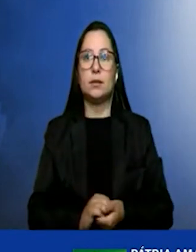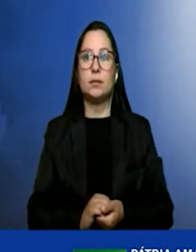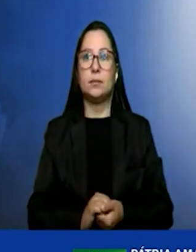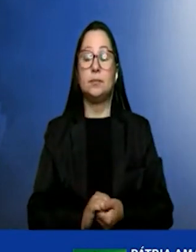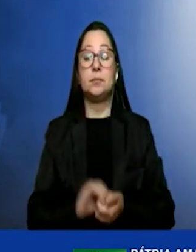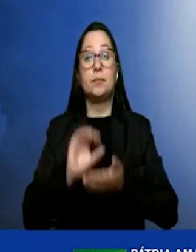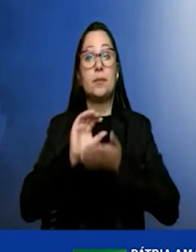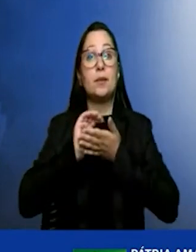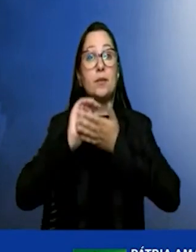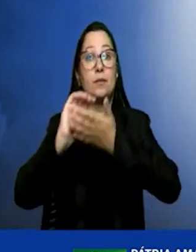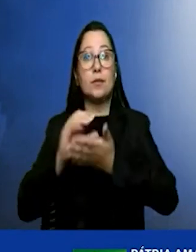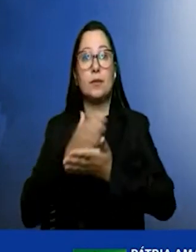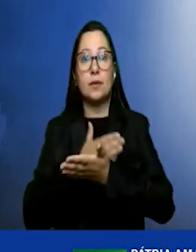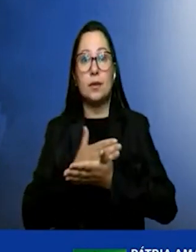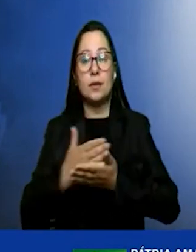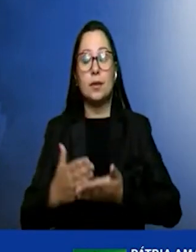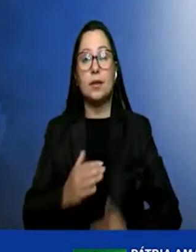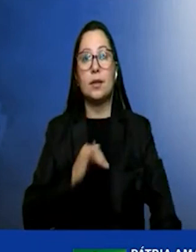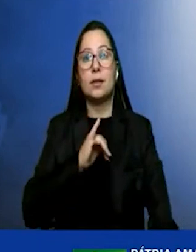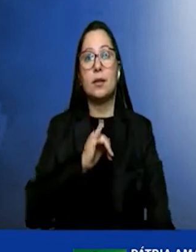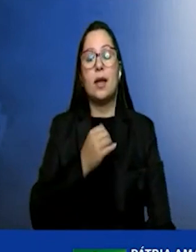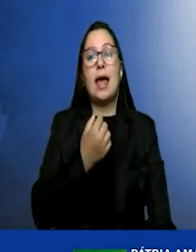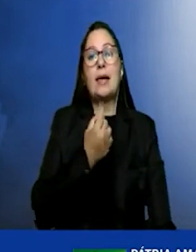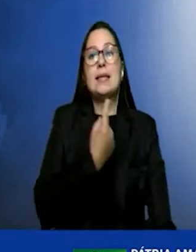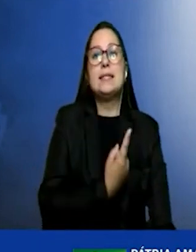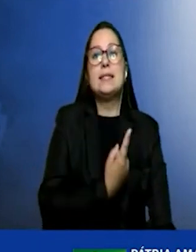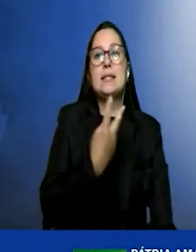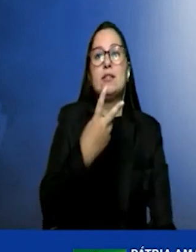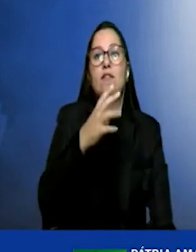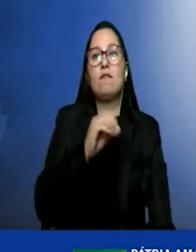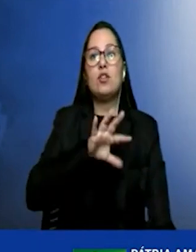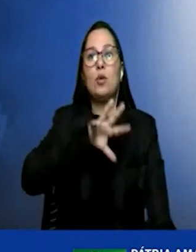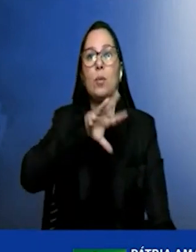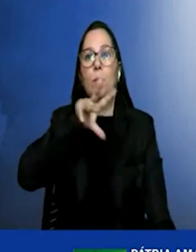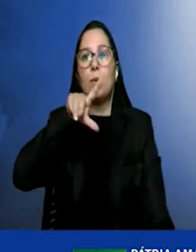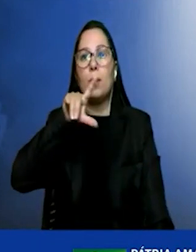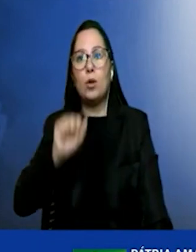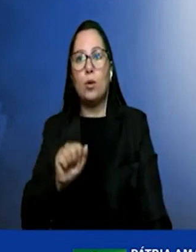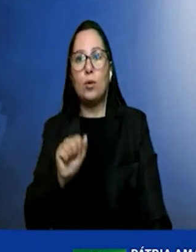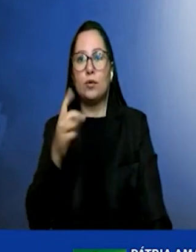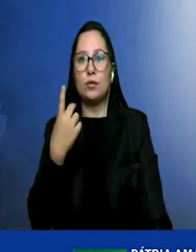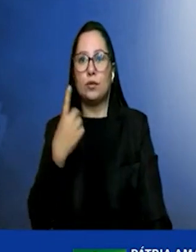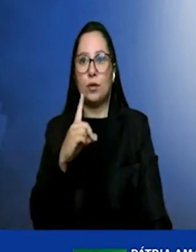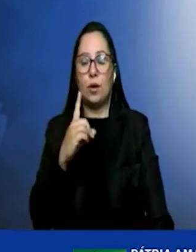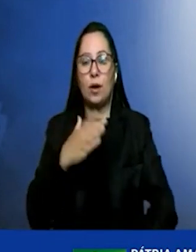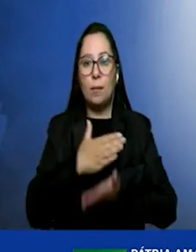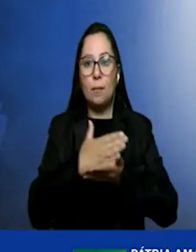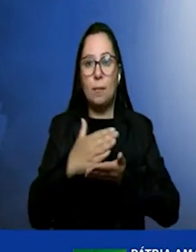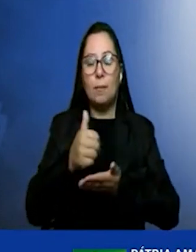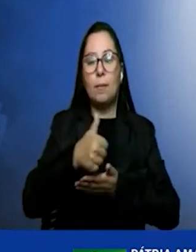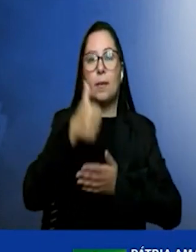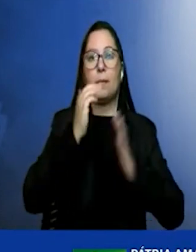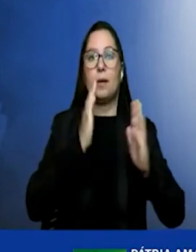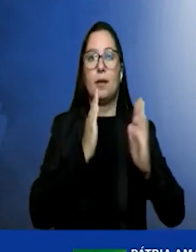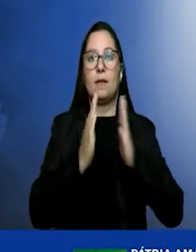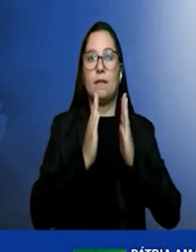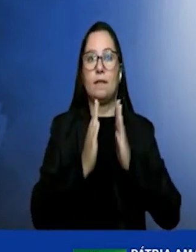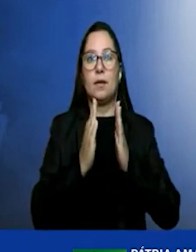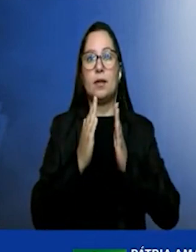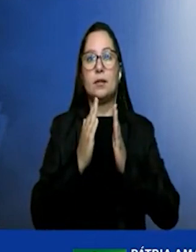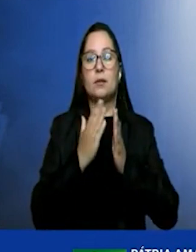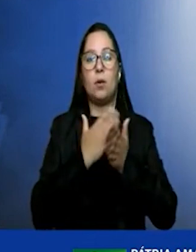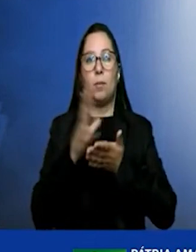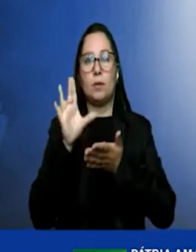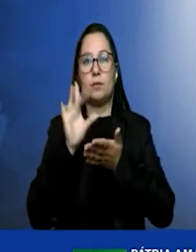inicial de 120 milhões de dólares para a primeira fase que deve entrar em operação até 2023.